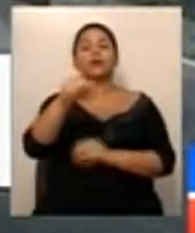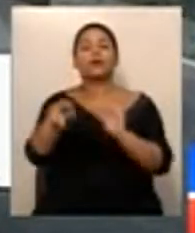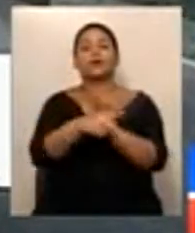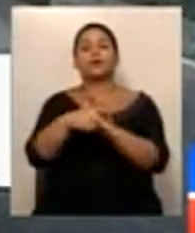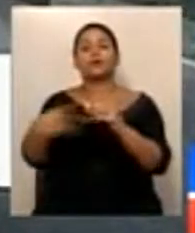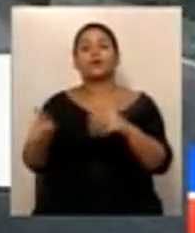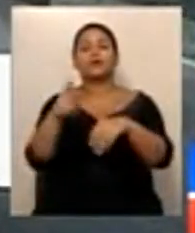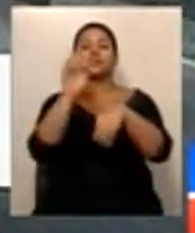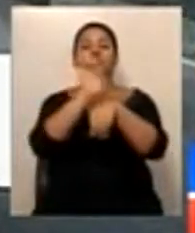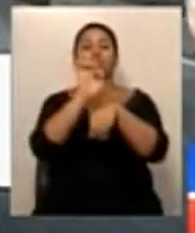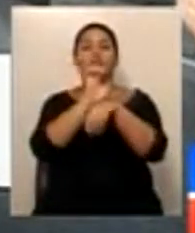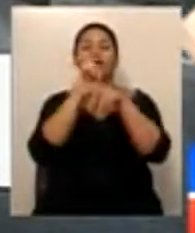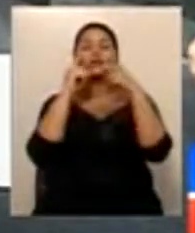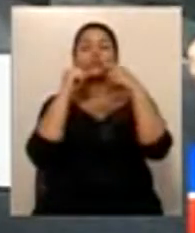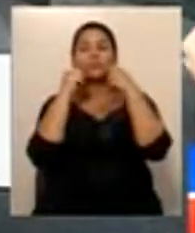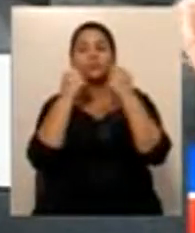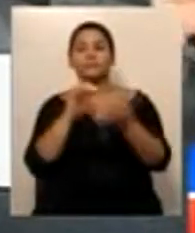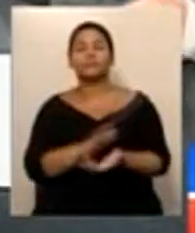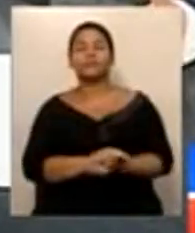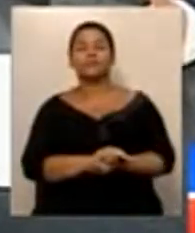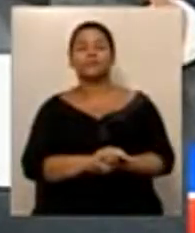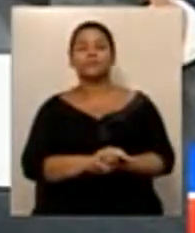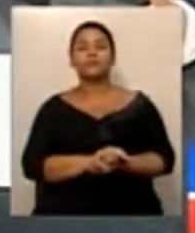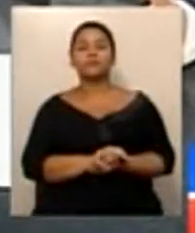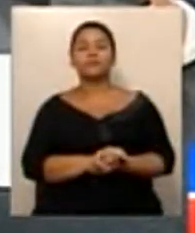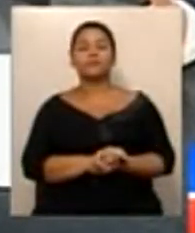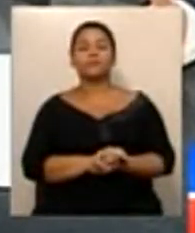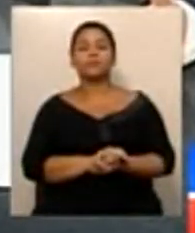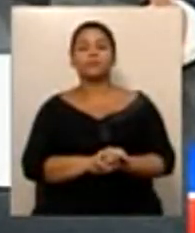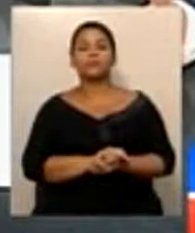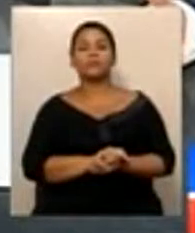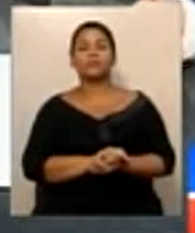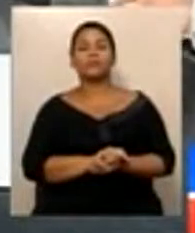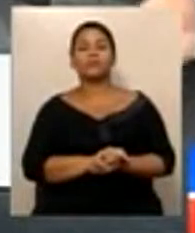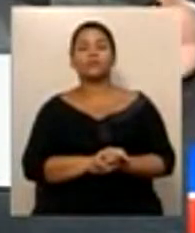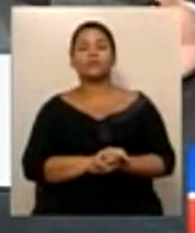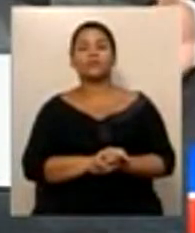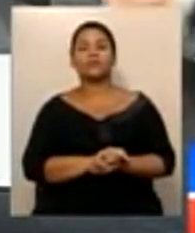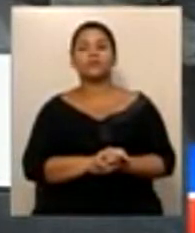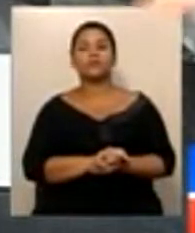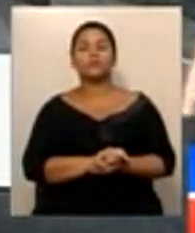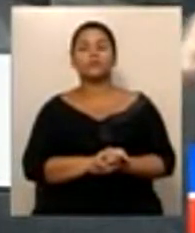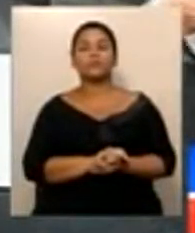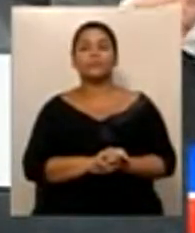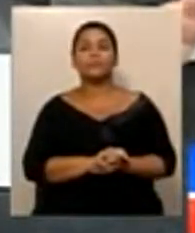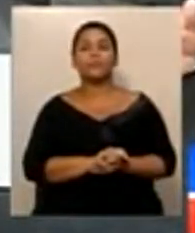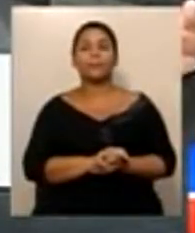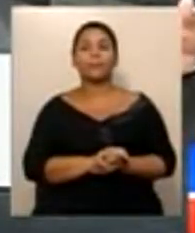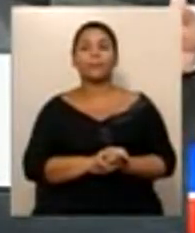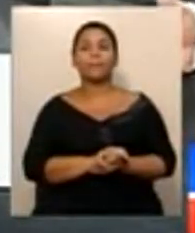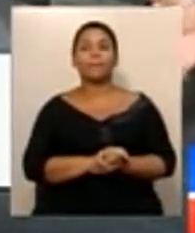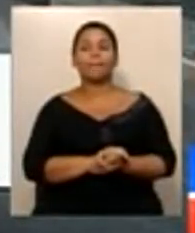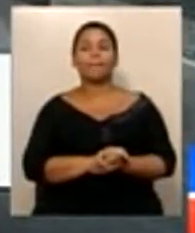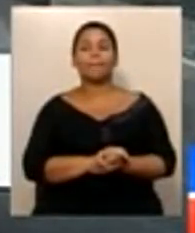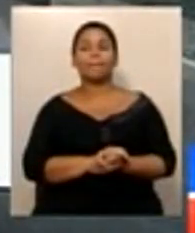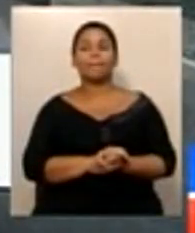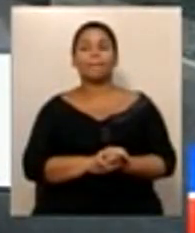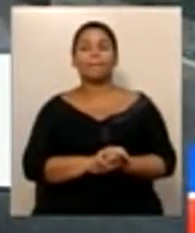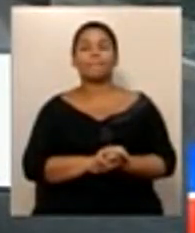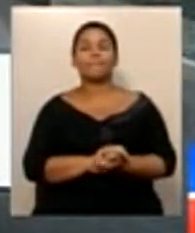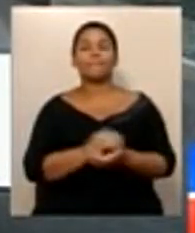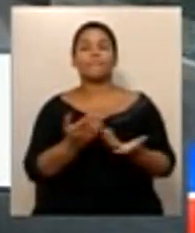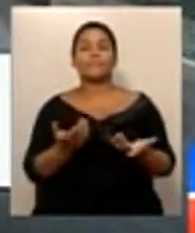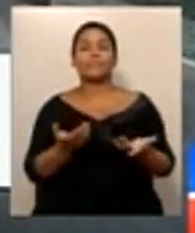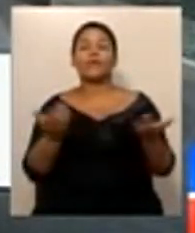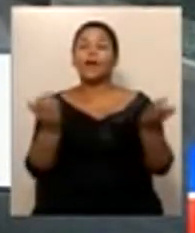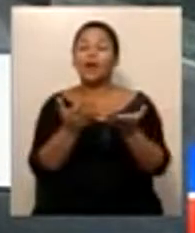fundações, e os procuradores de Estado na administração direta. Recebemos